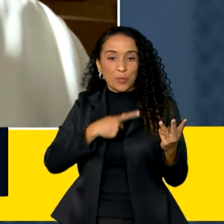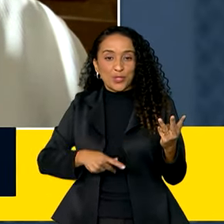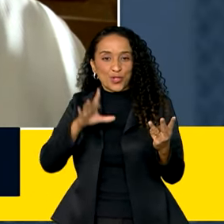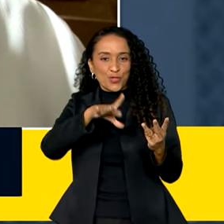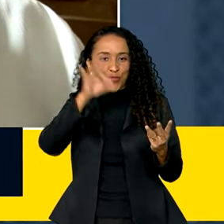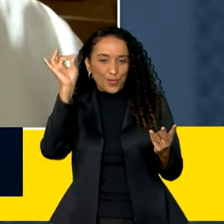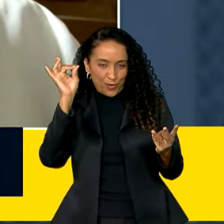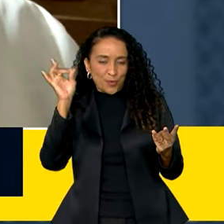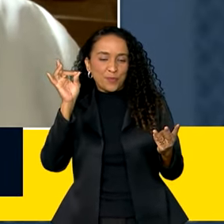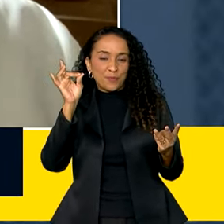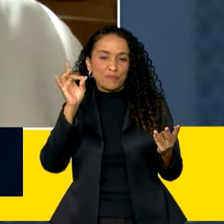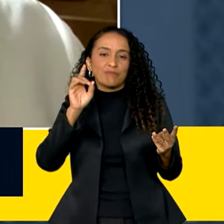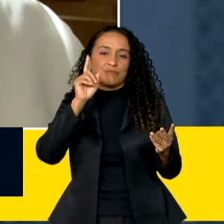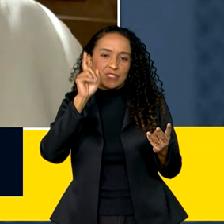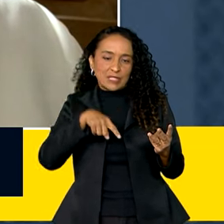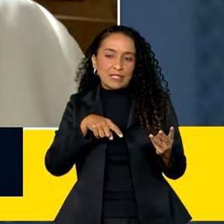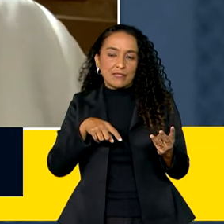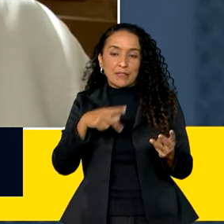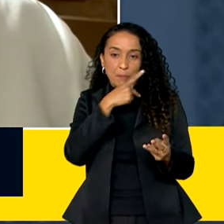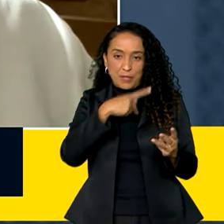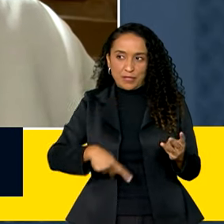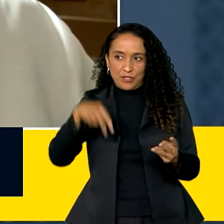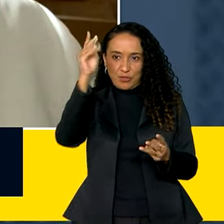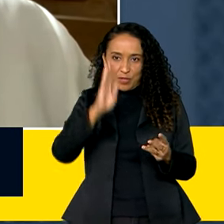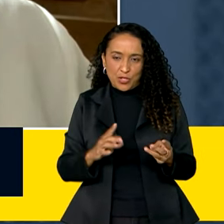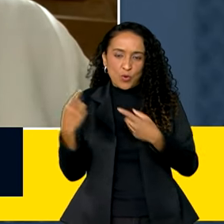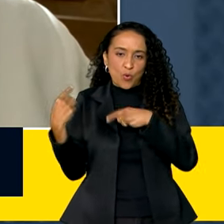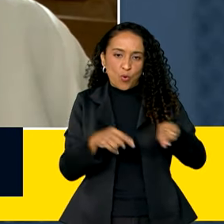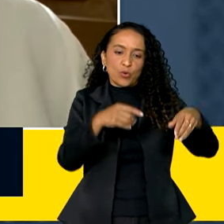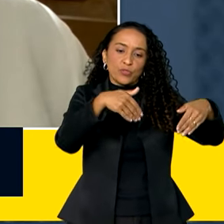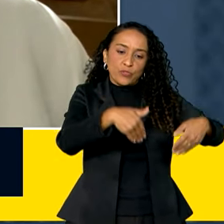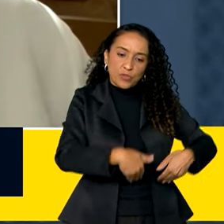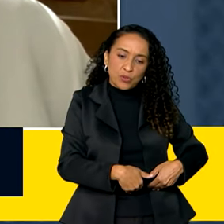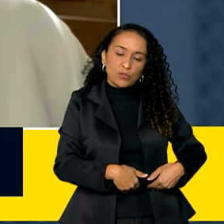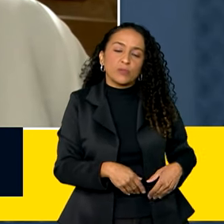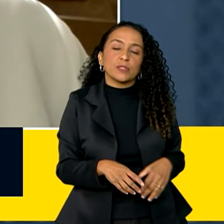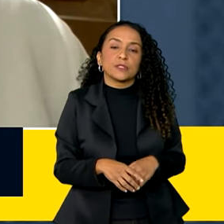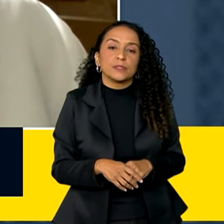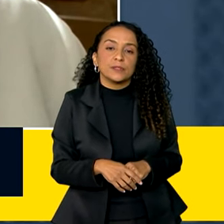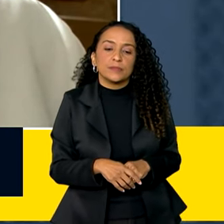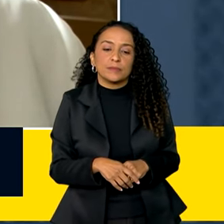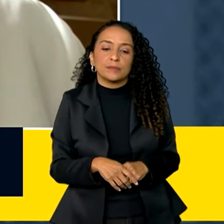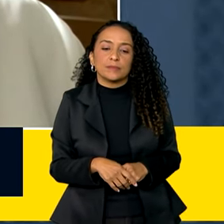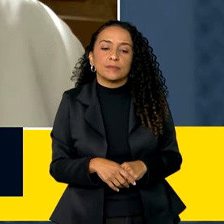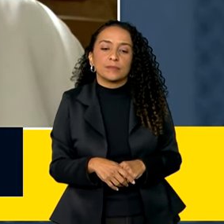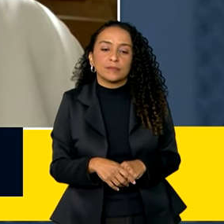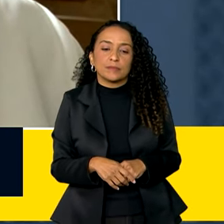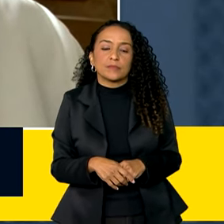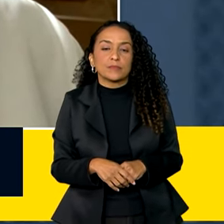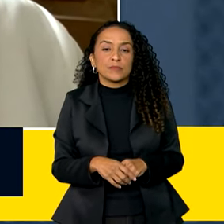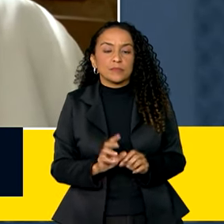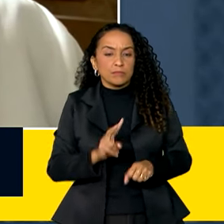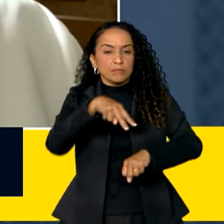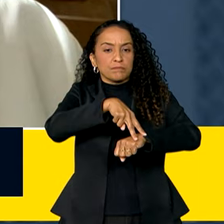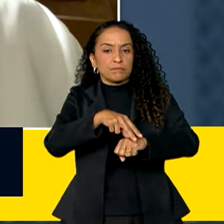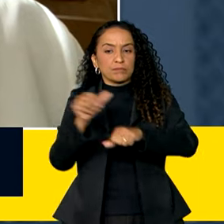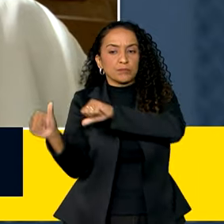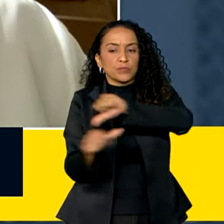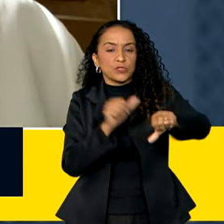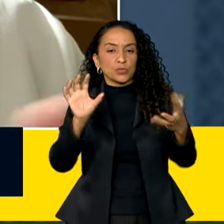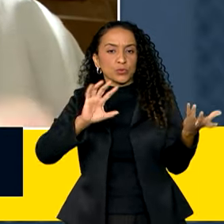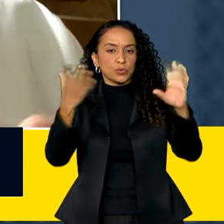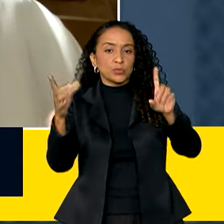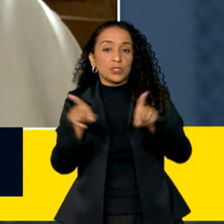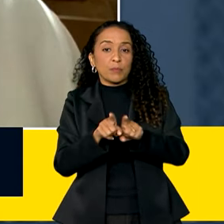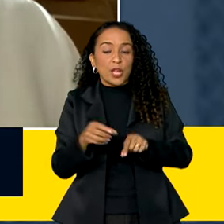definiu, que é a presidência do Brasil, o combate à fome, o enfrentamento às mudanças climáticas